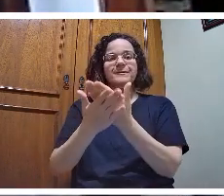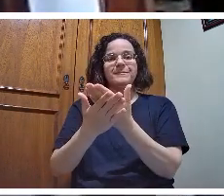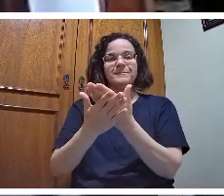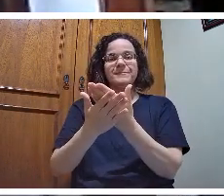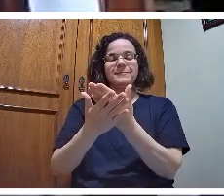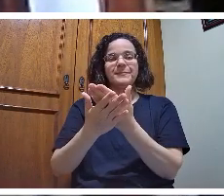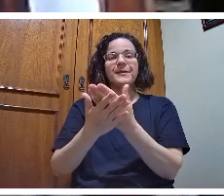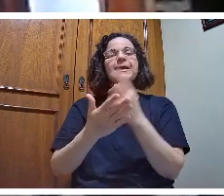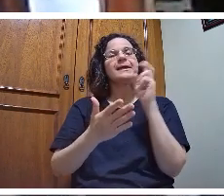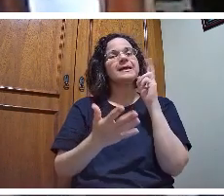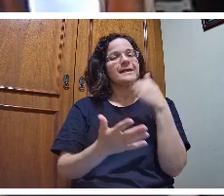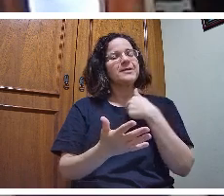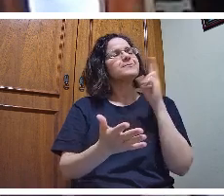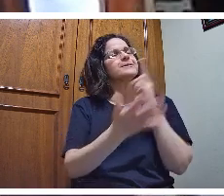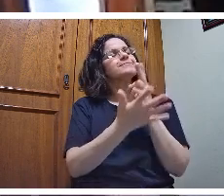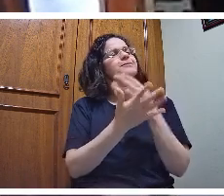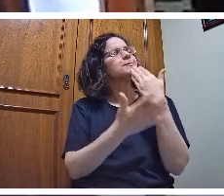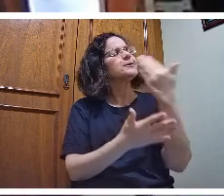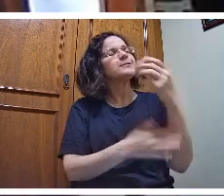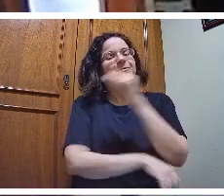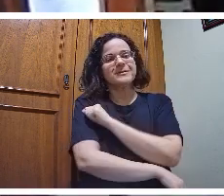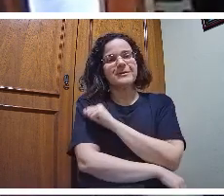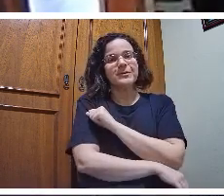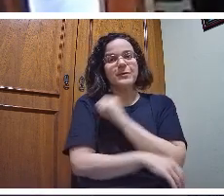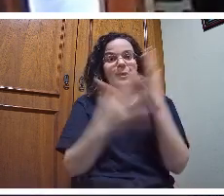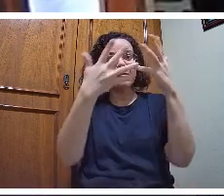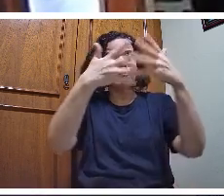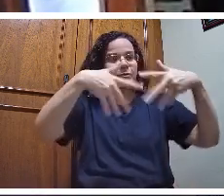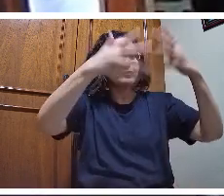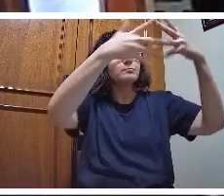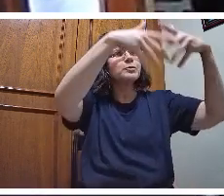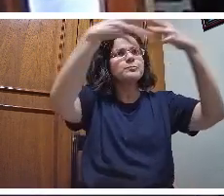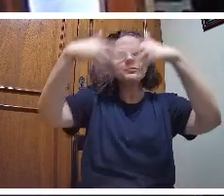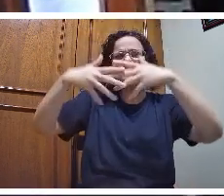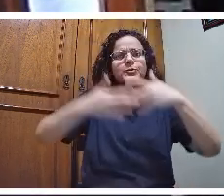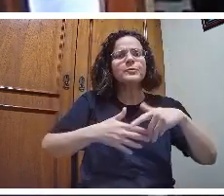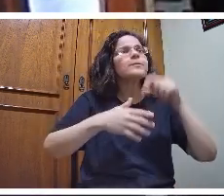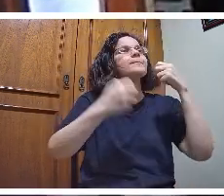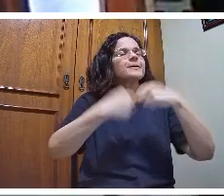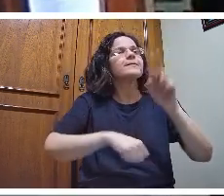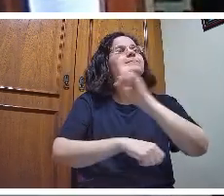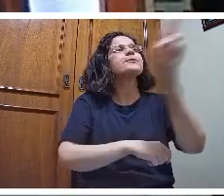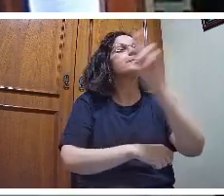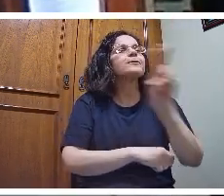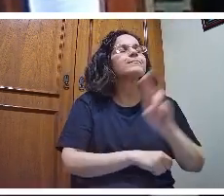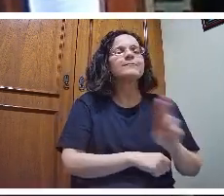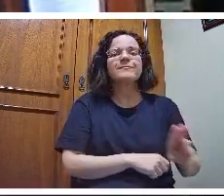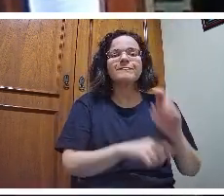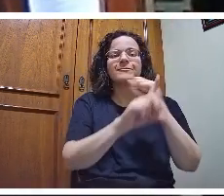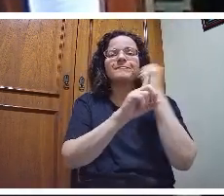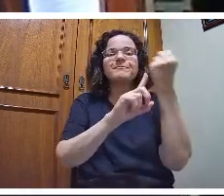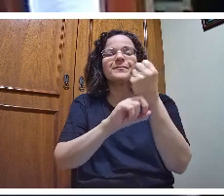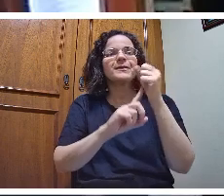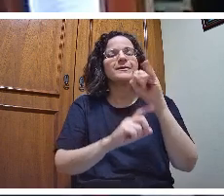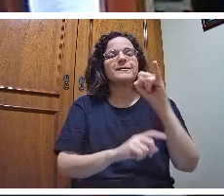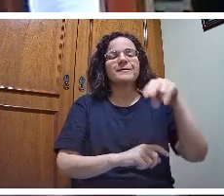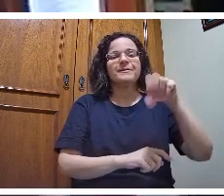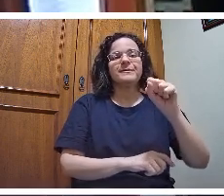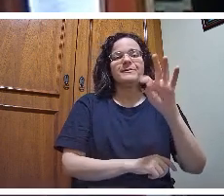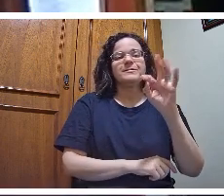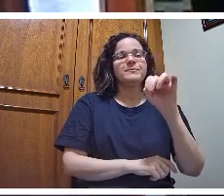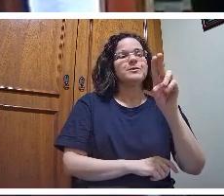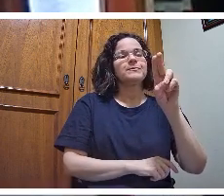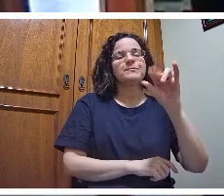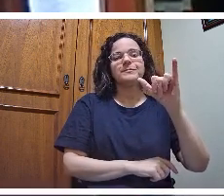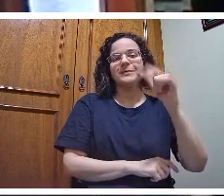preencham todas as outras engrenagens com as instituições sociais para ver se a educação consegue mudar, se a educação consegue mudar a